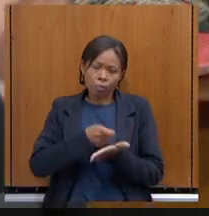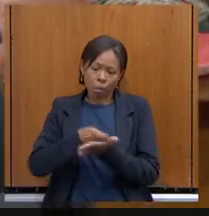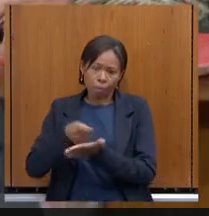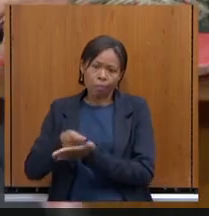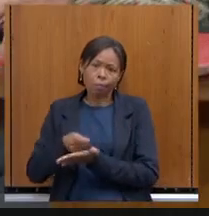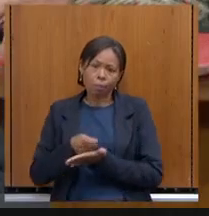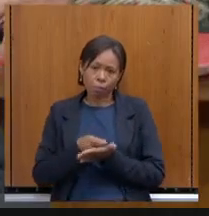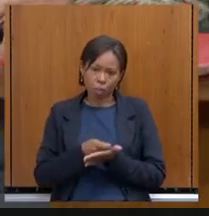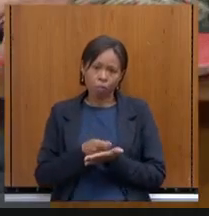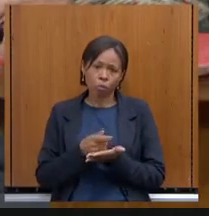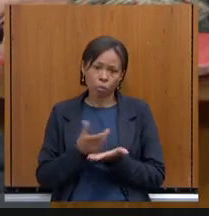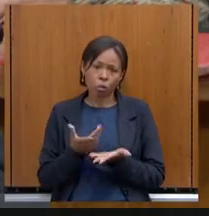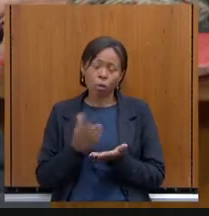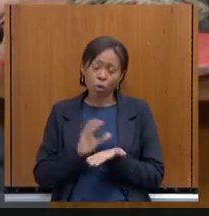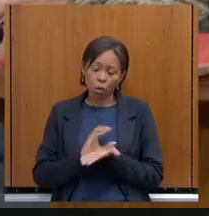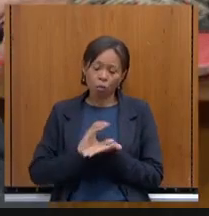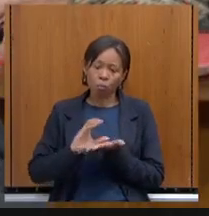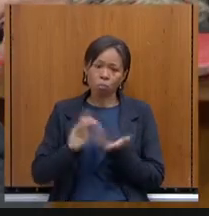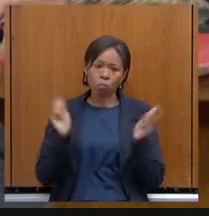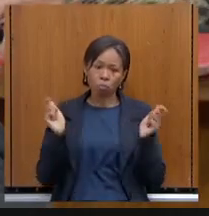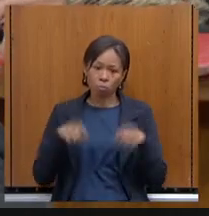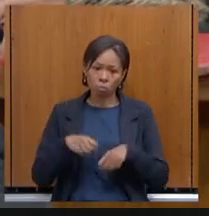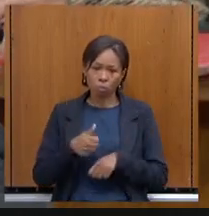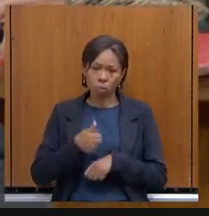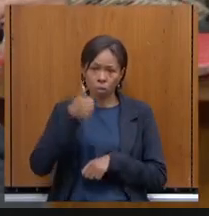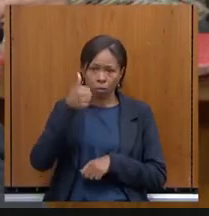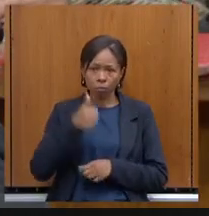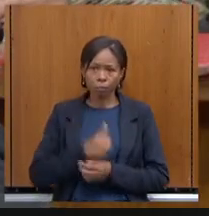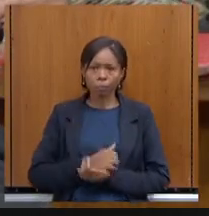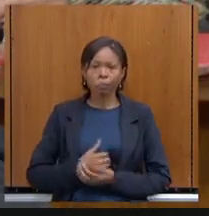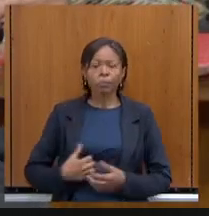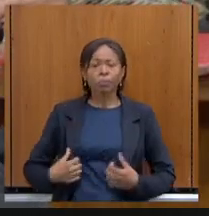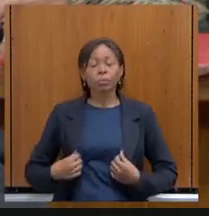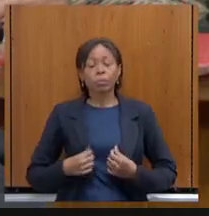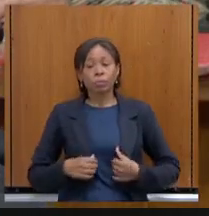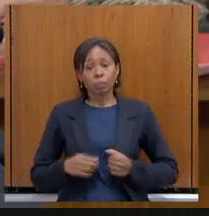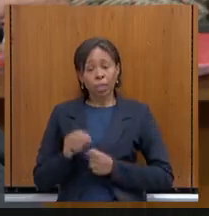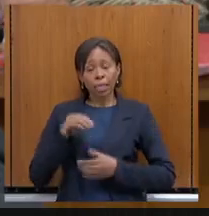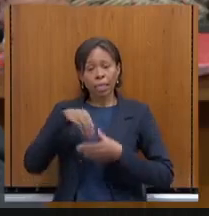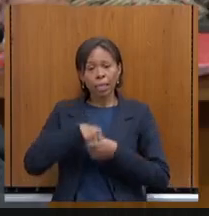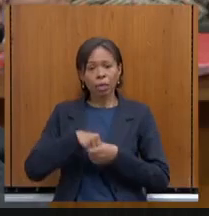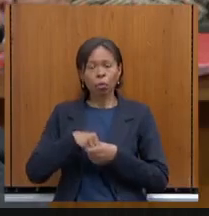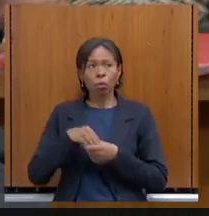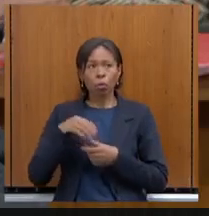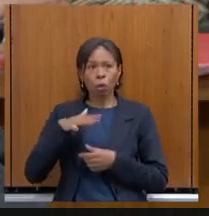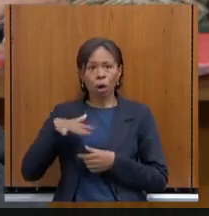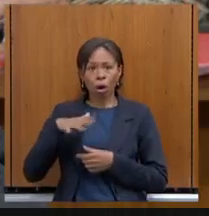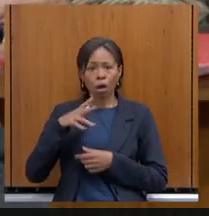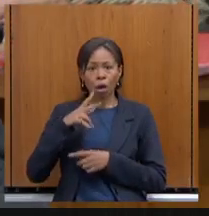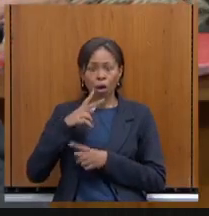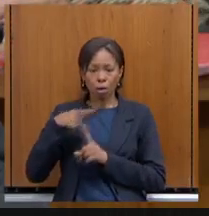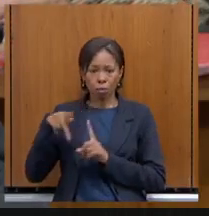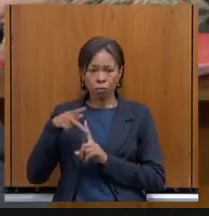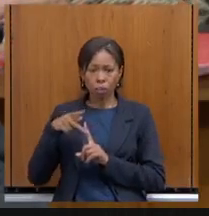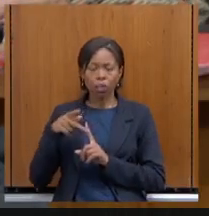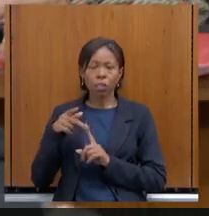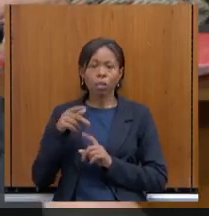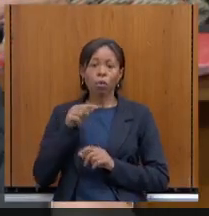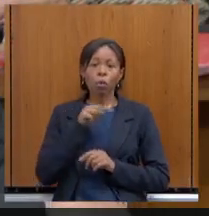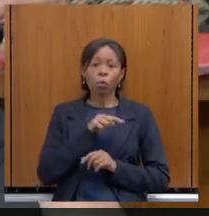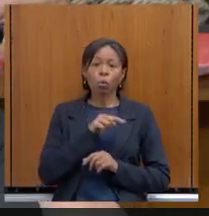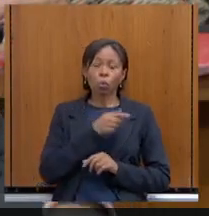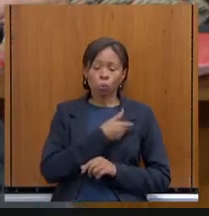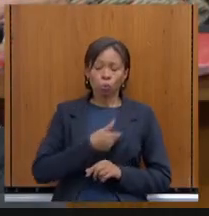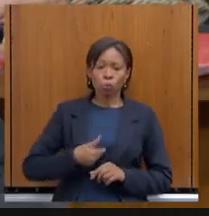capacidade maior de investimento. Ainda dentro da Previdência, aqui é o resultado da reforma, em que o Estado, após a